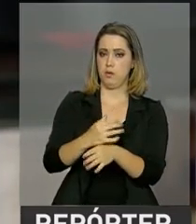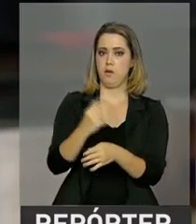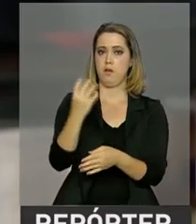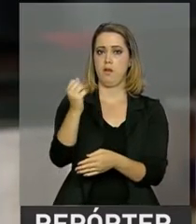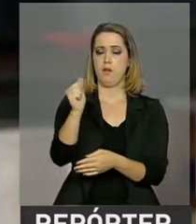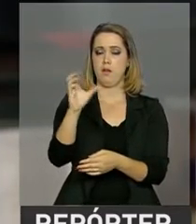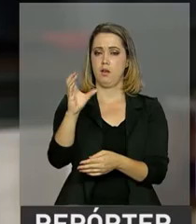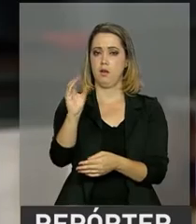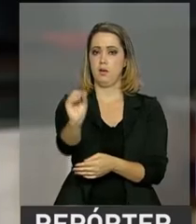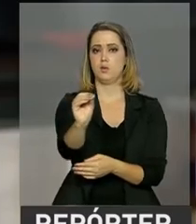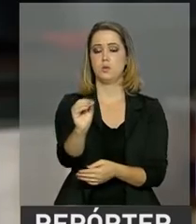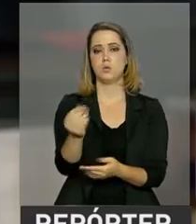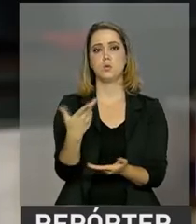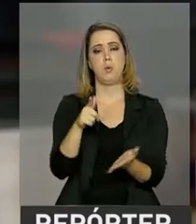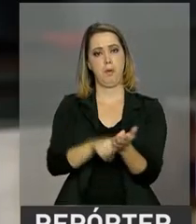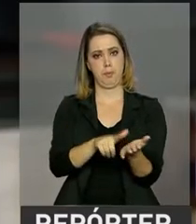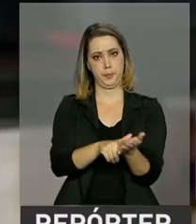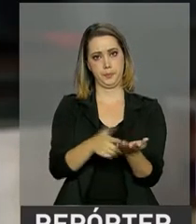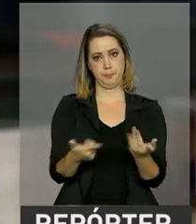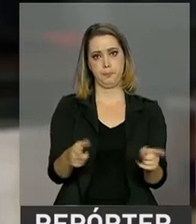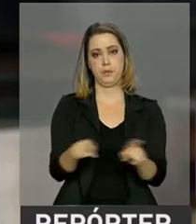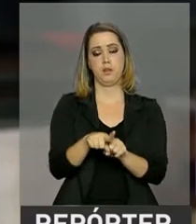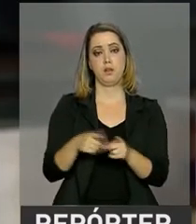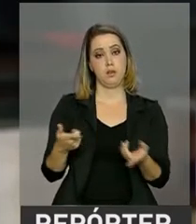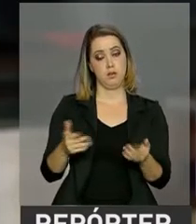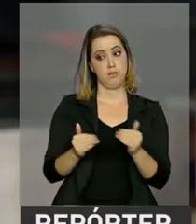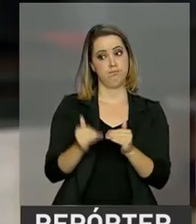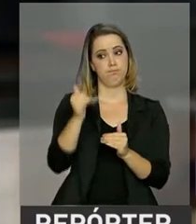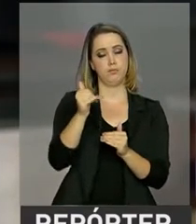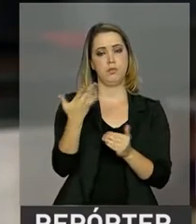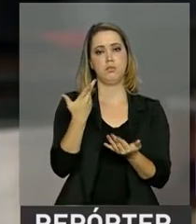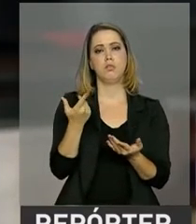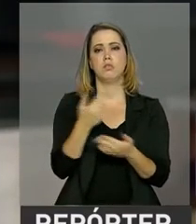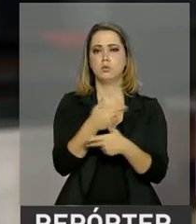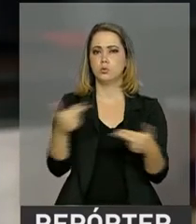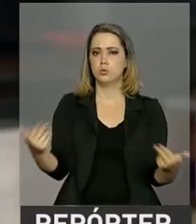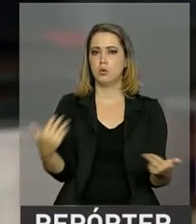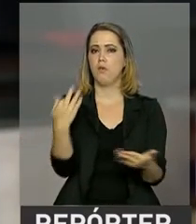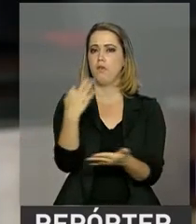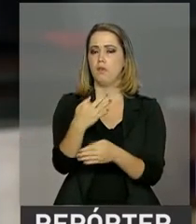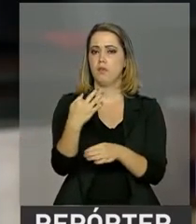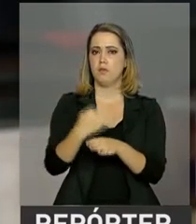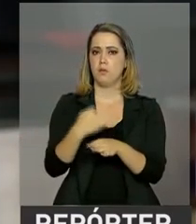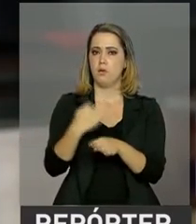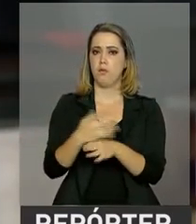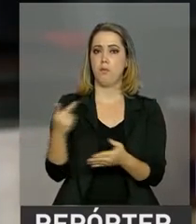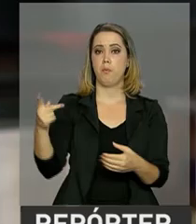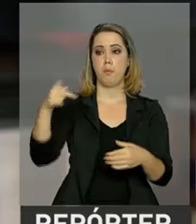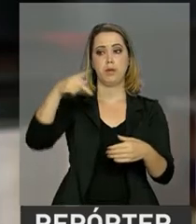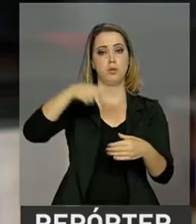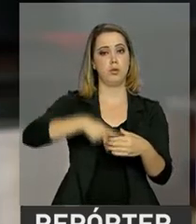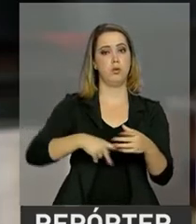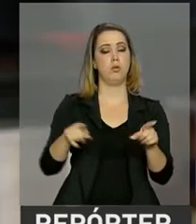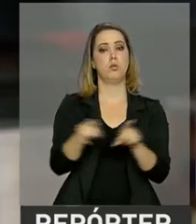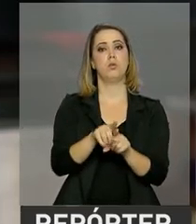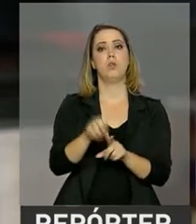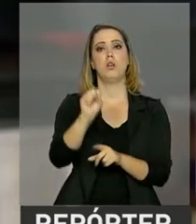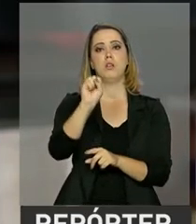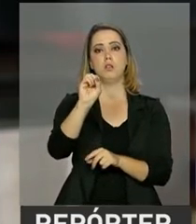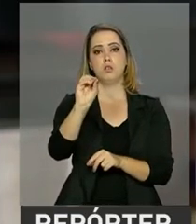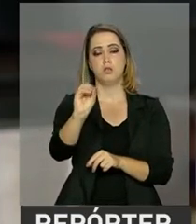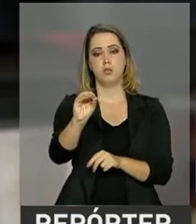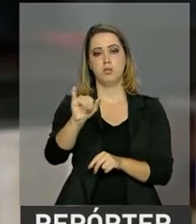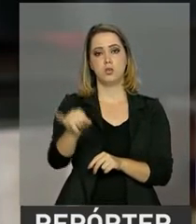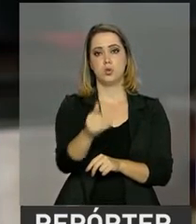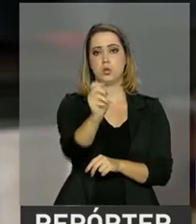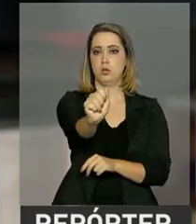celulose. Também houve um aumento nas exportações de produtos básicos, como minério de ferro, petróleo bruto e soja em grãos.